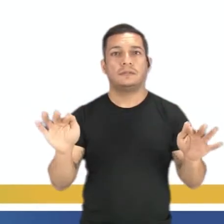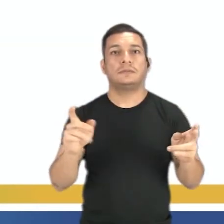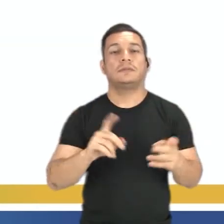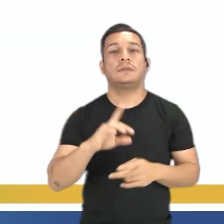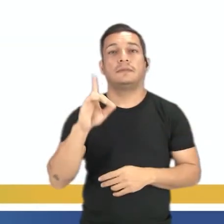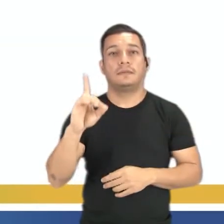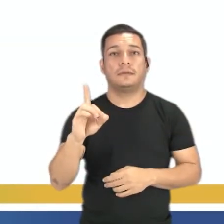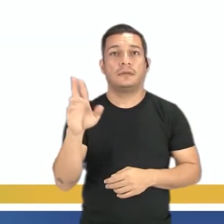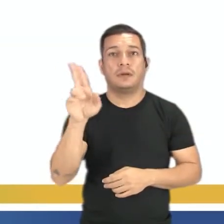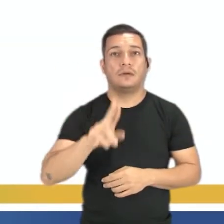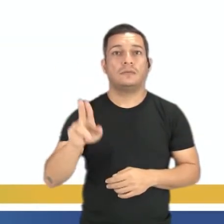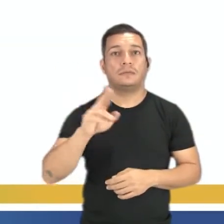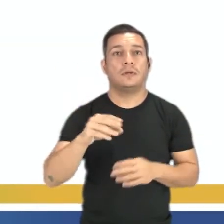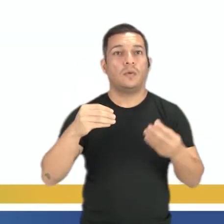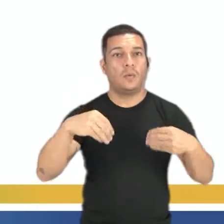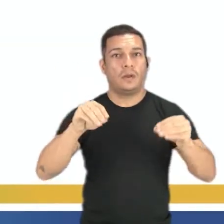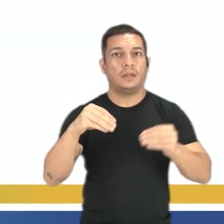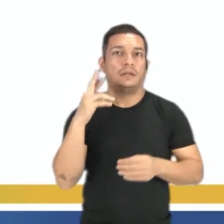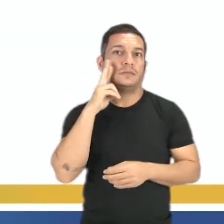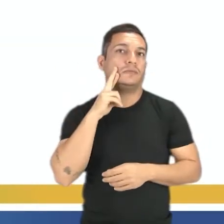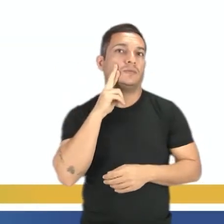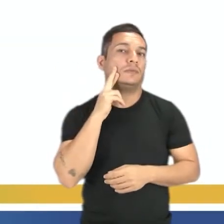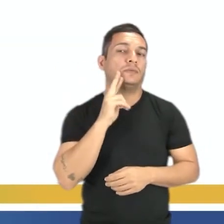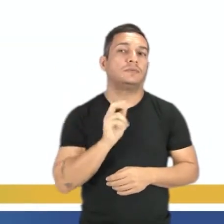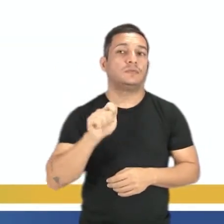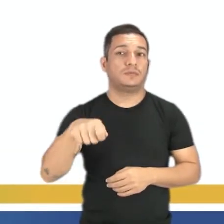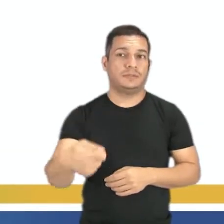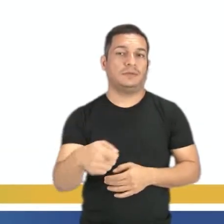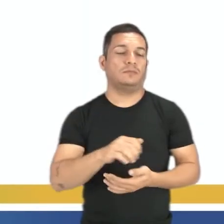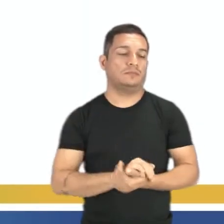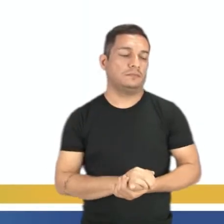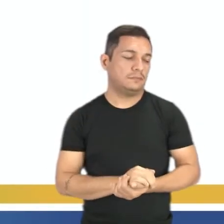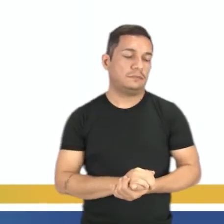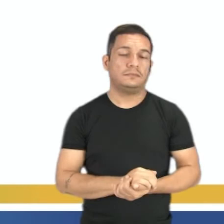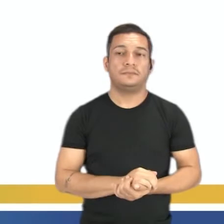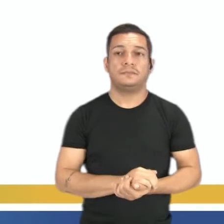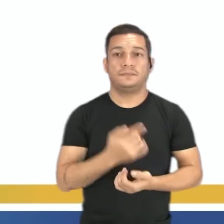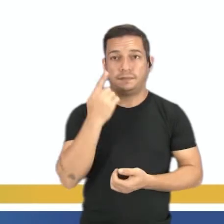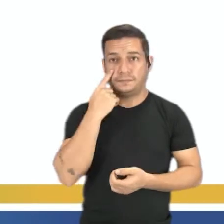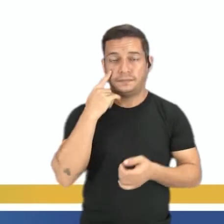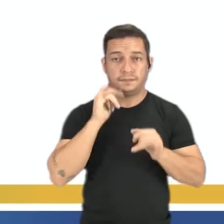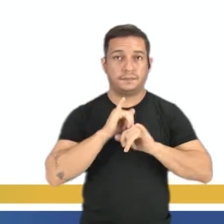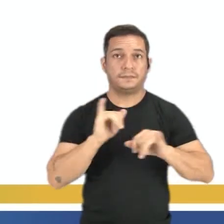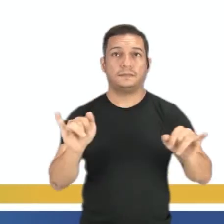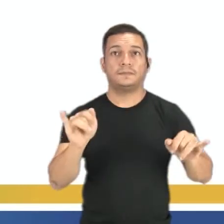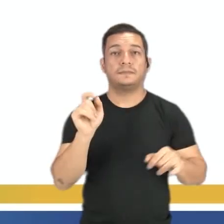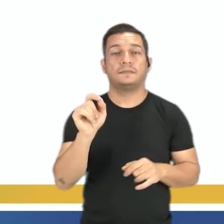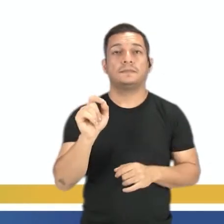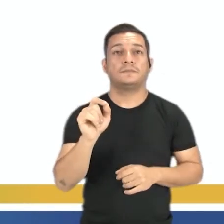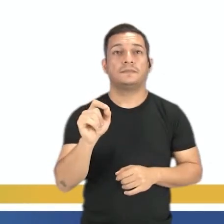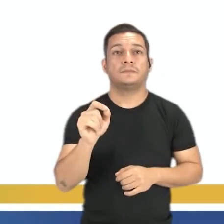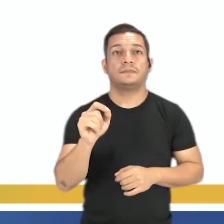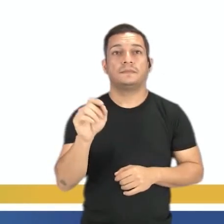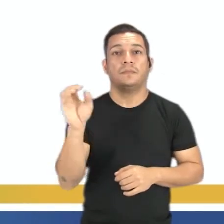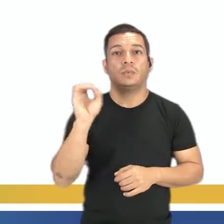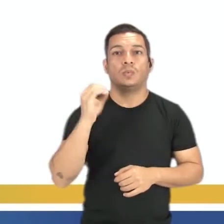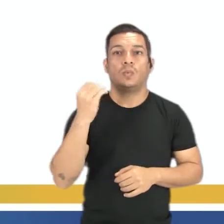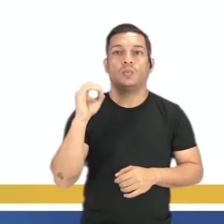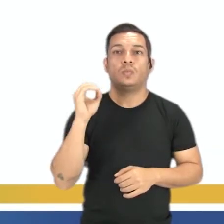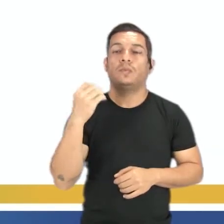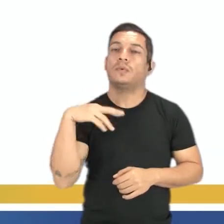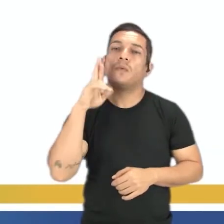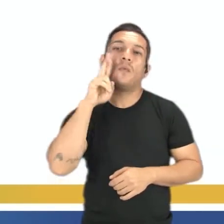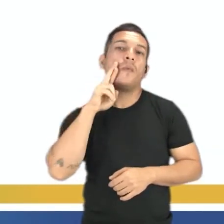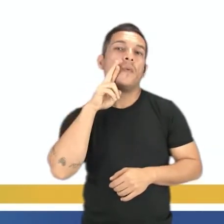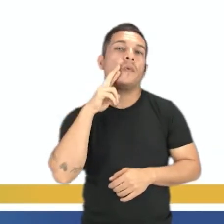frase, letra D, ao usar o lenço rosa como símbolo, observem o anúncio, gente, o anúncio é do outubro rosa,